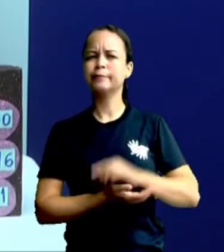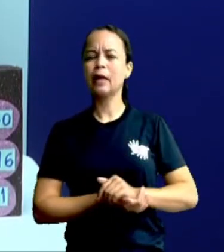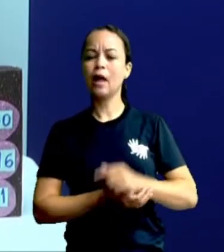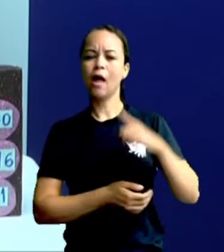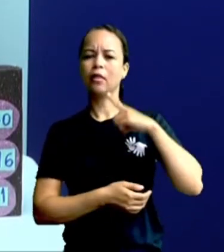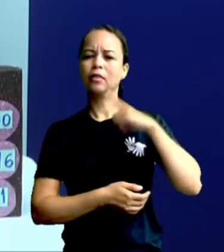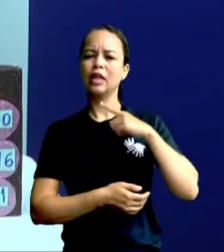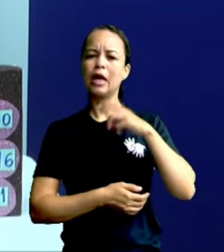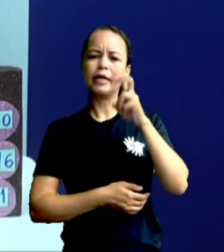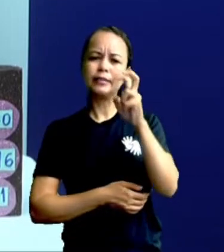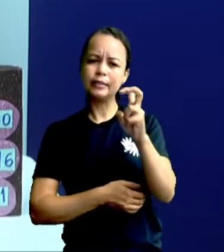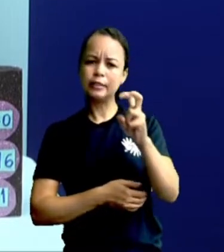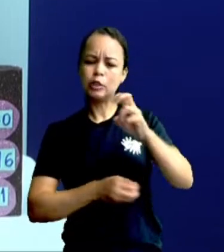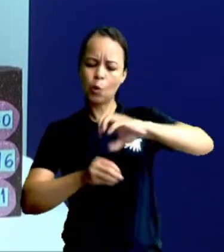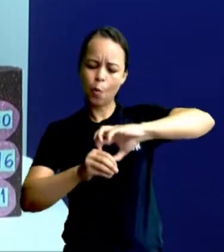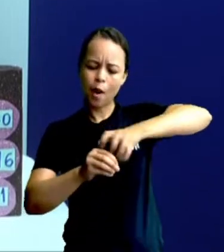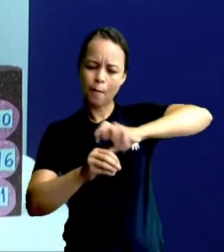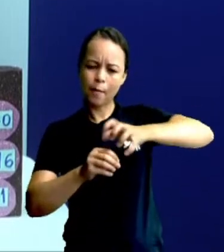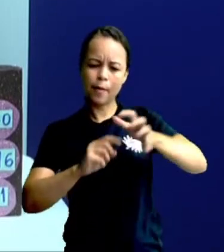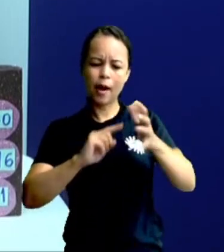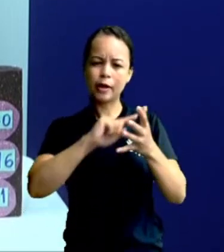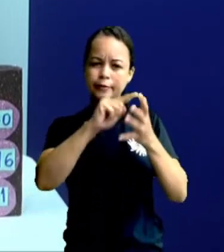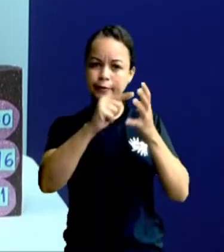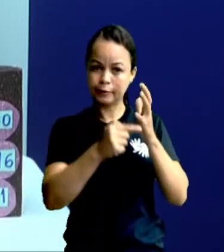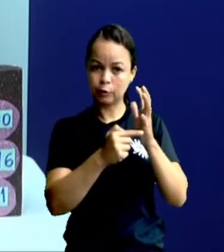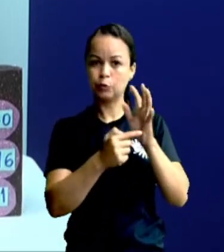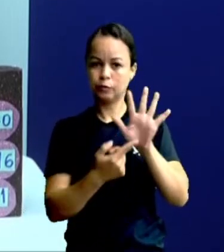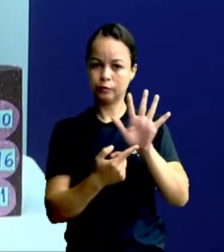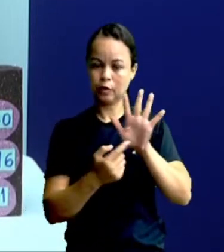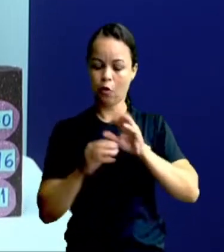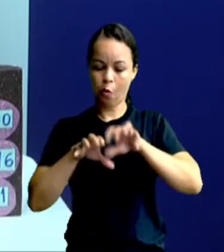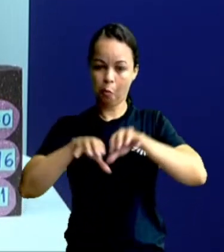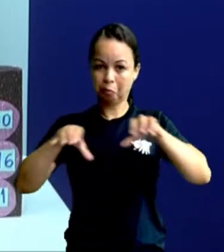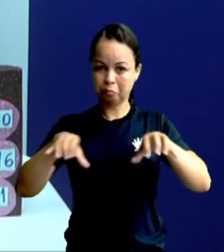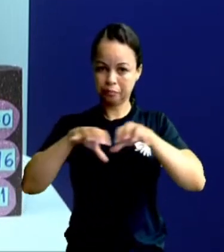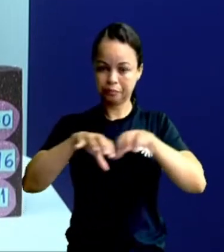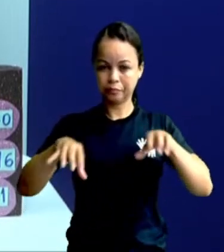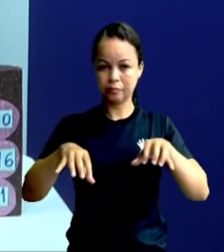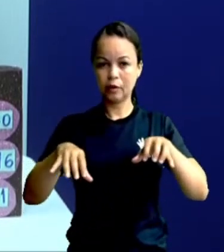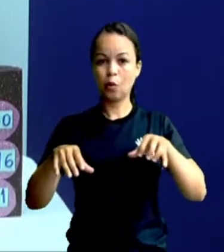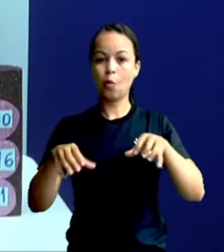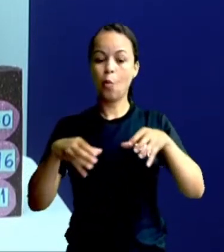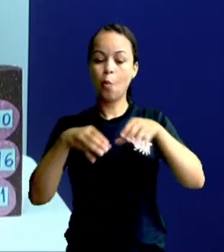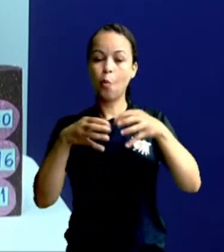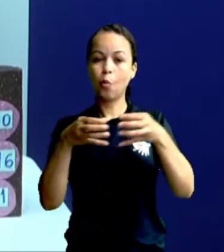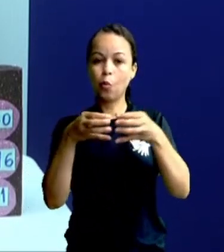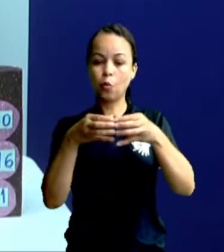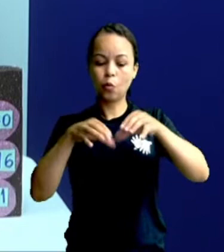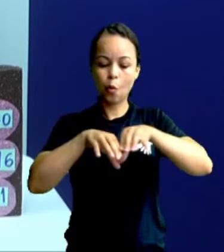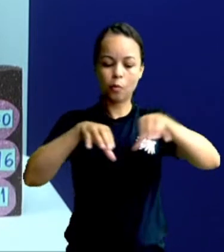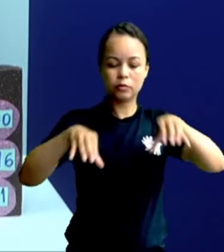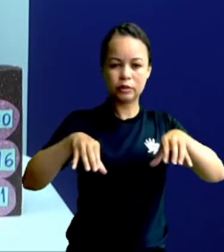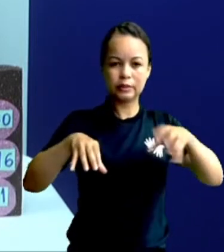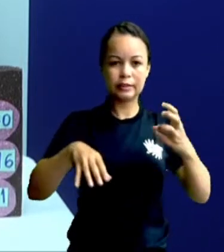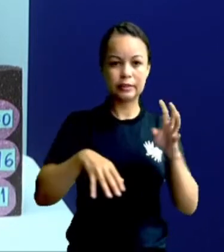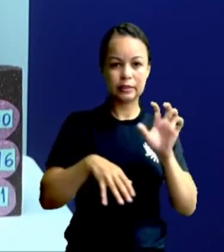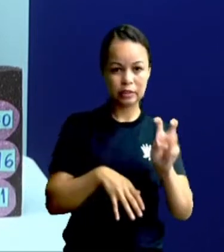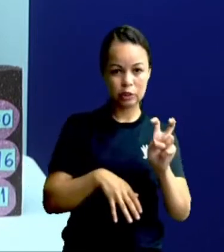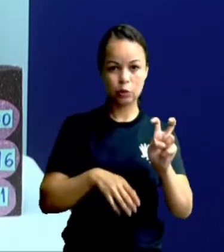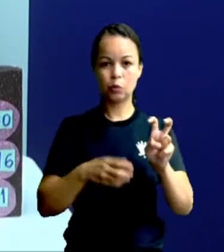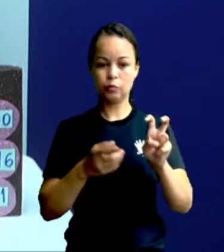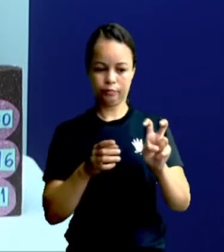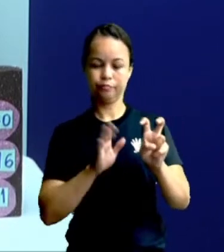tampinhas de garrafa. Vou separar aqui um grupo de cinco tampinhas de